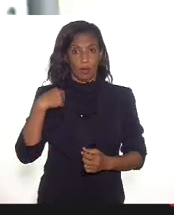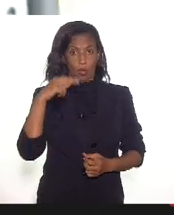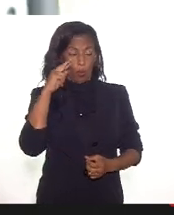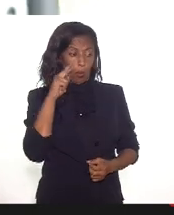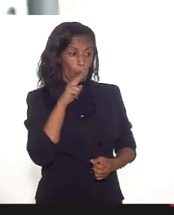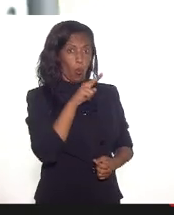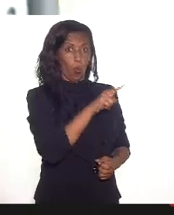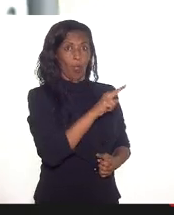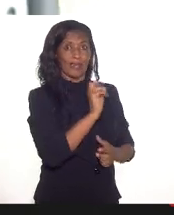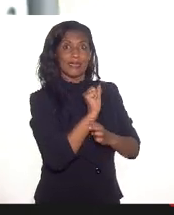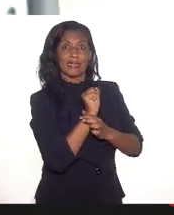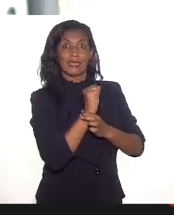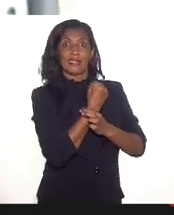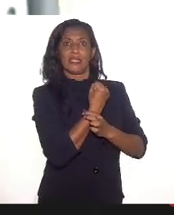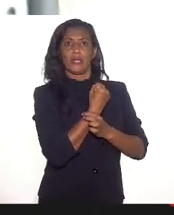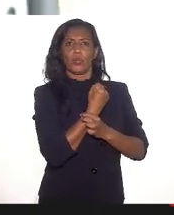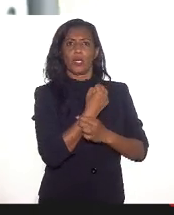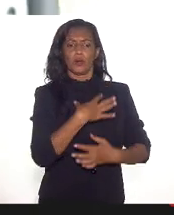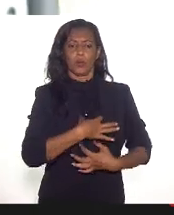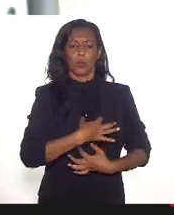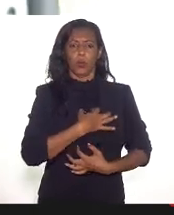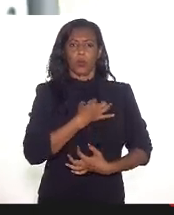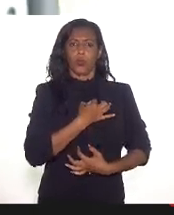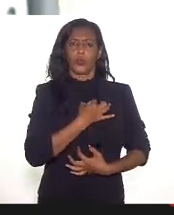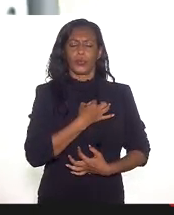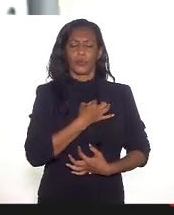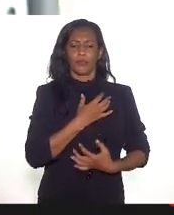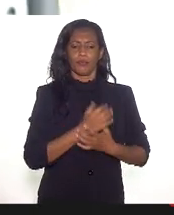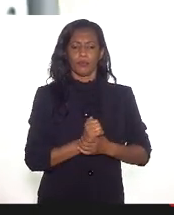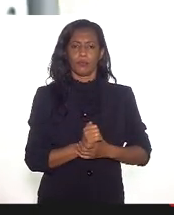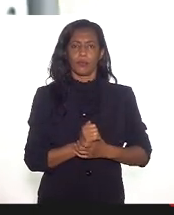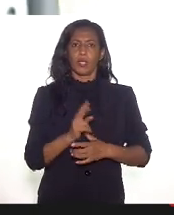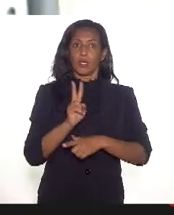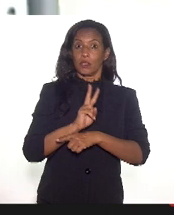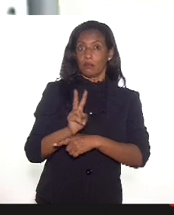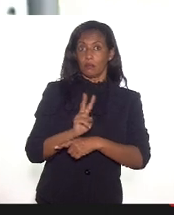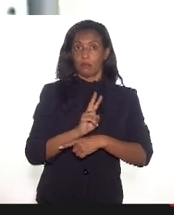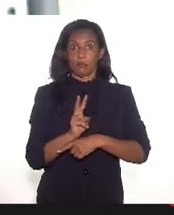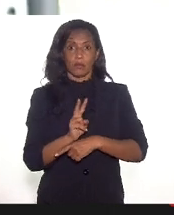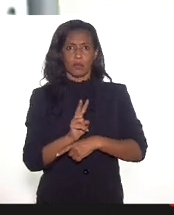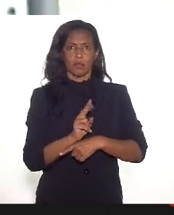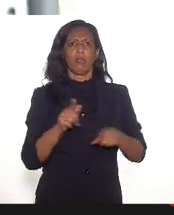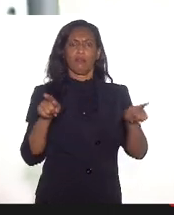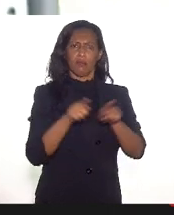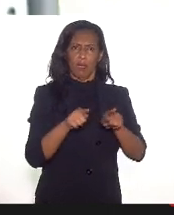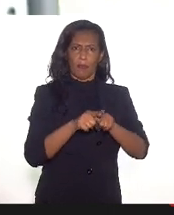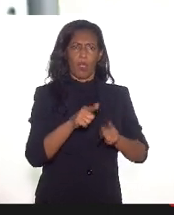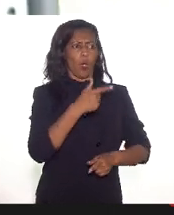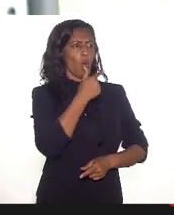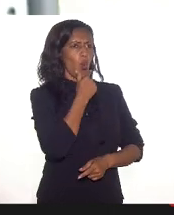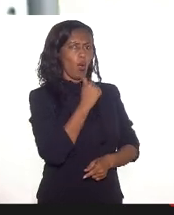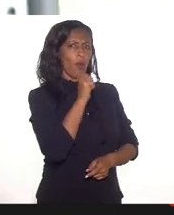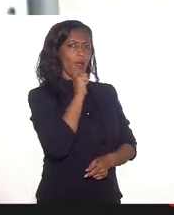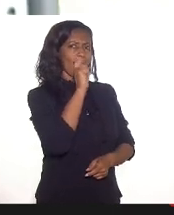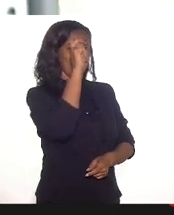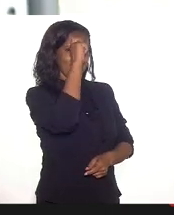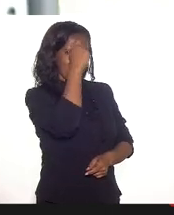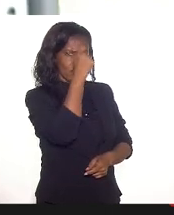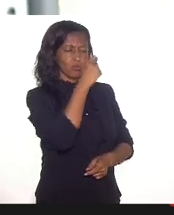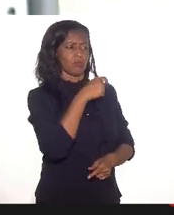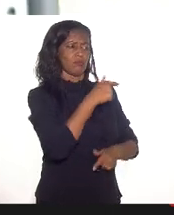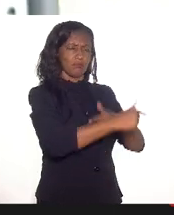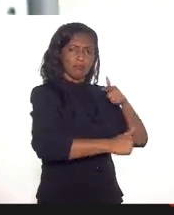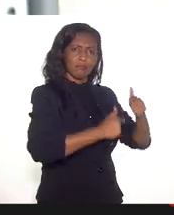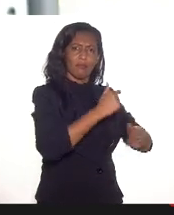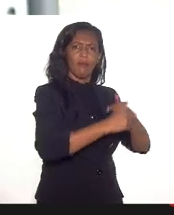da segurança dos museus, da mesma forma, são homens negros e mulheres negras que atuam